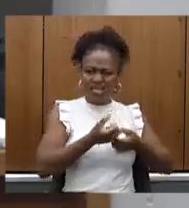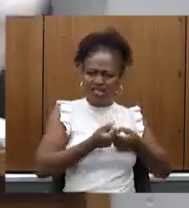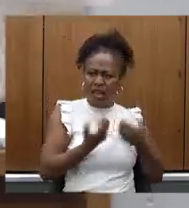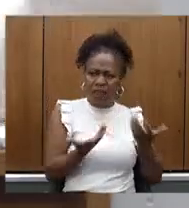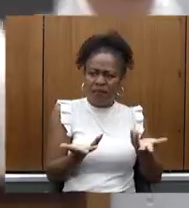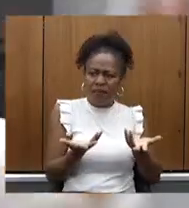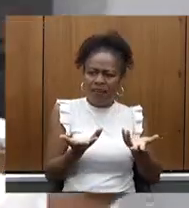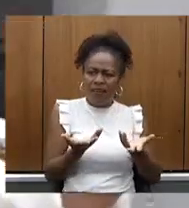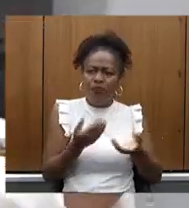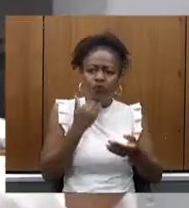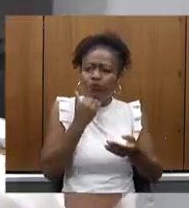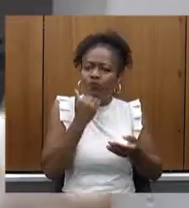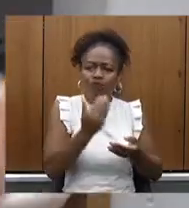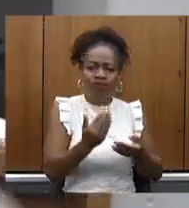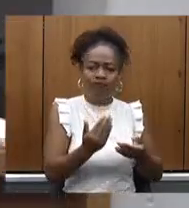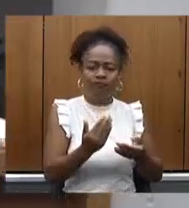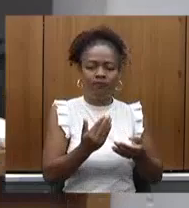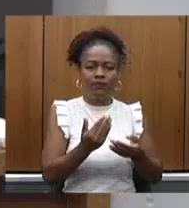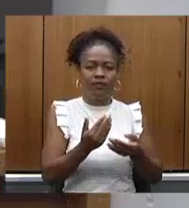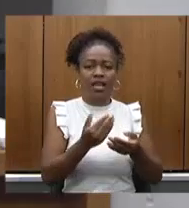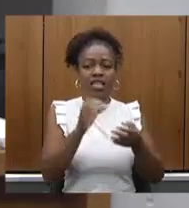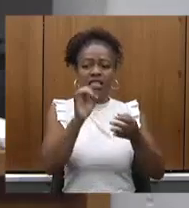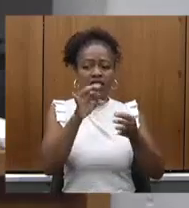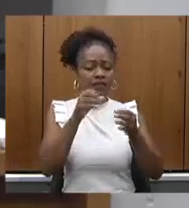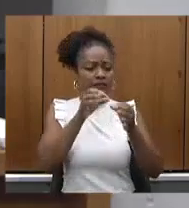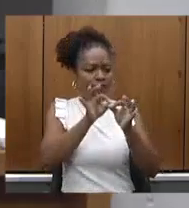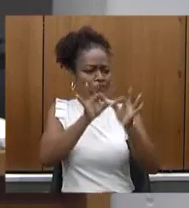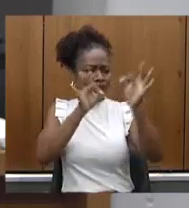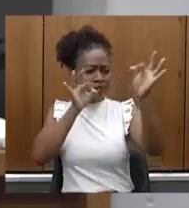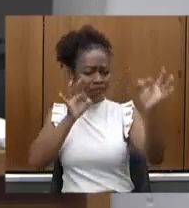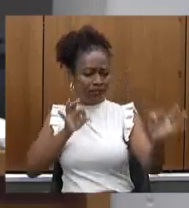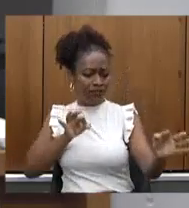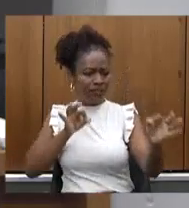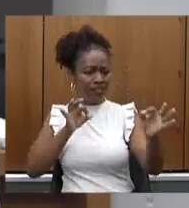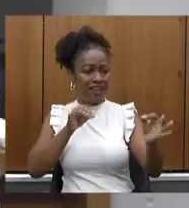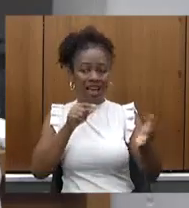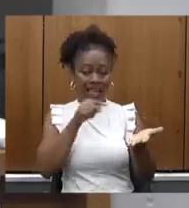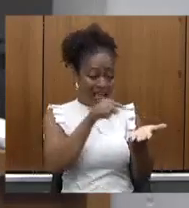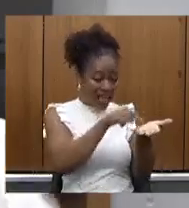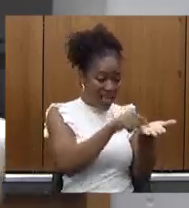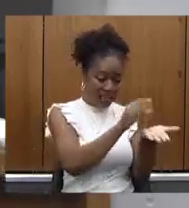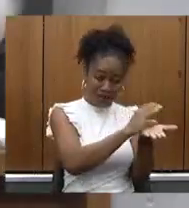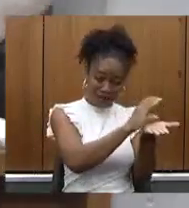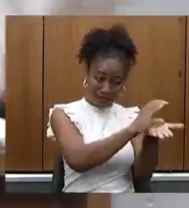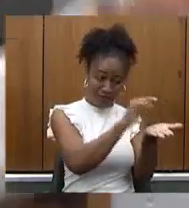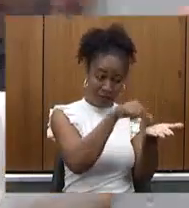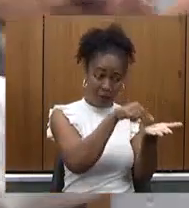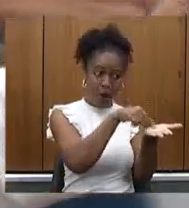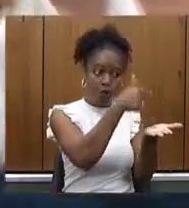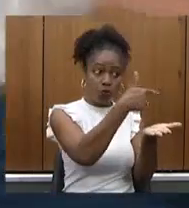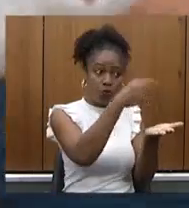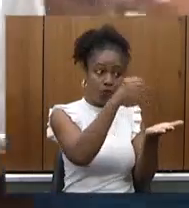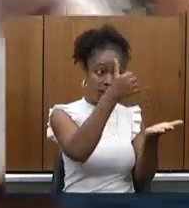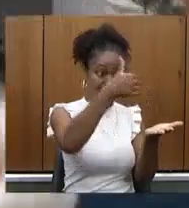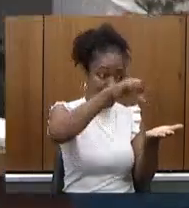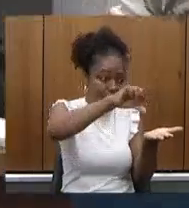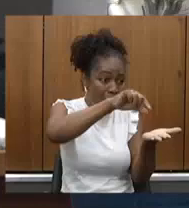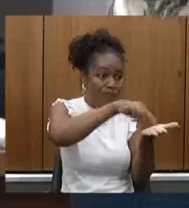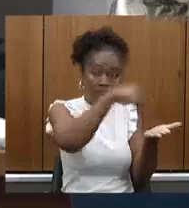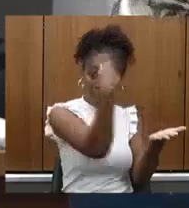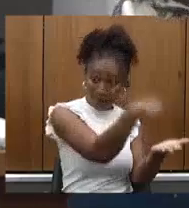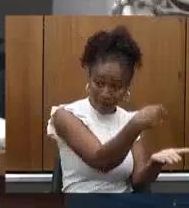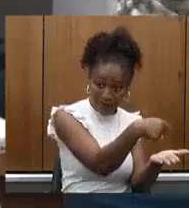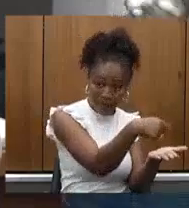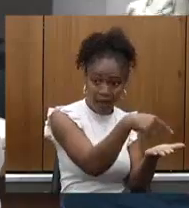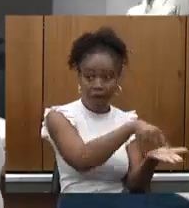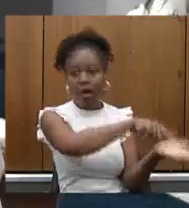essa distância aquele recurso que deveria ter chegado no município em 2019 não tem reparação quando ele chegar em